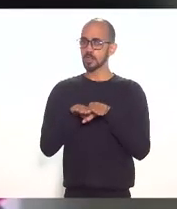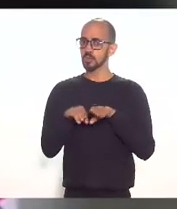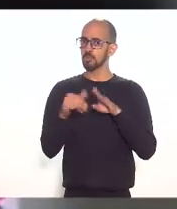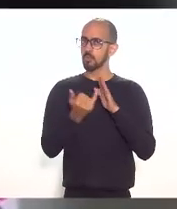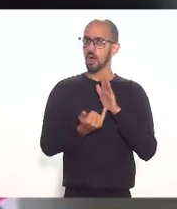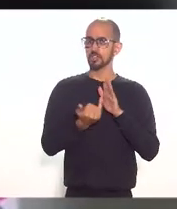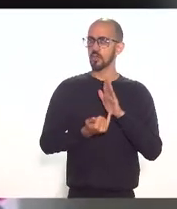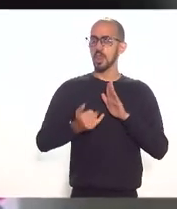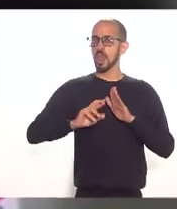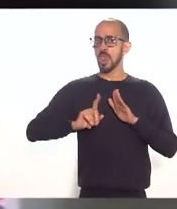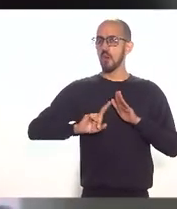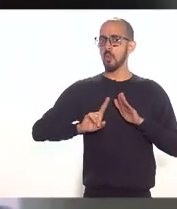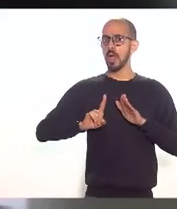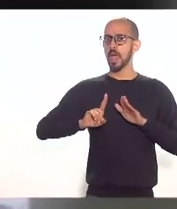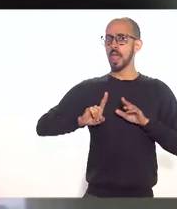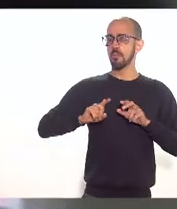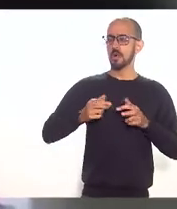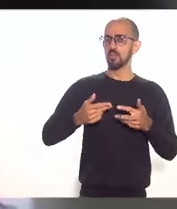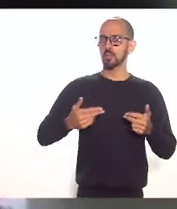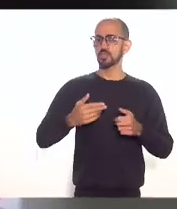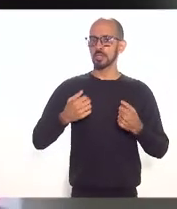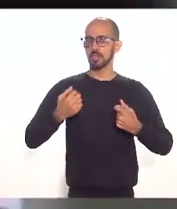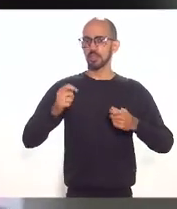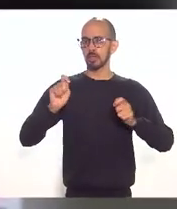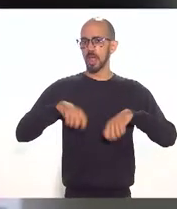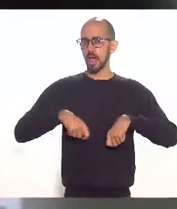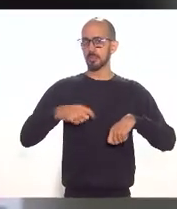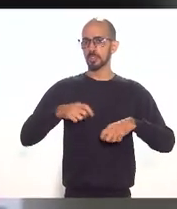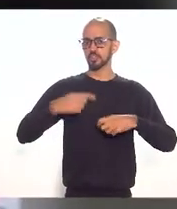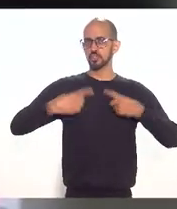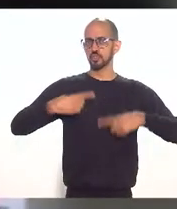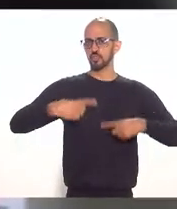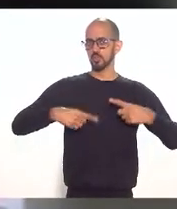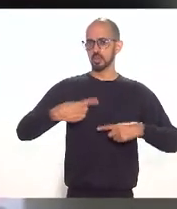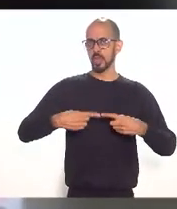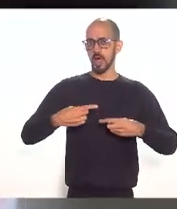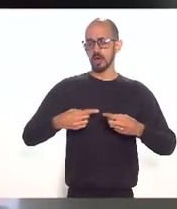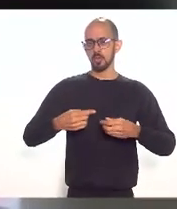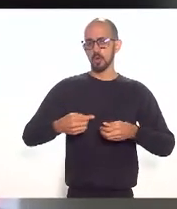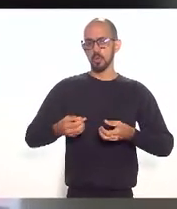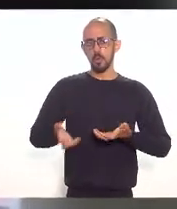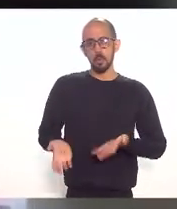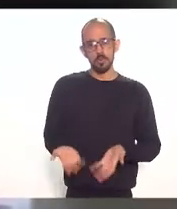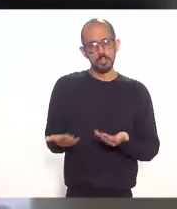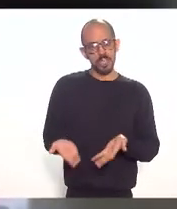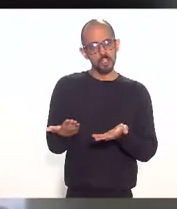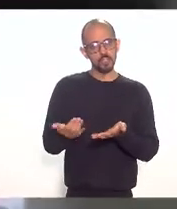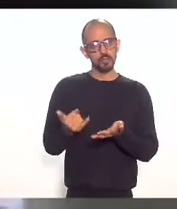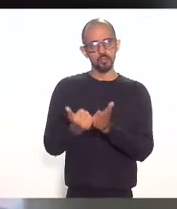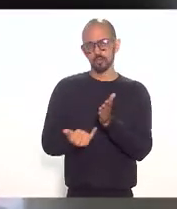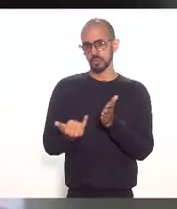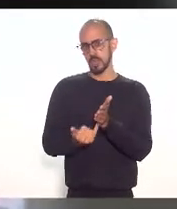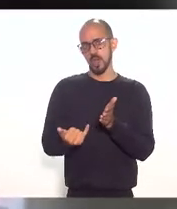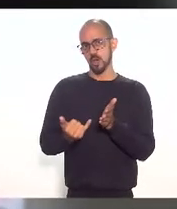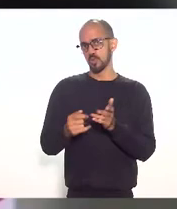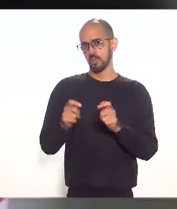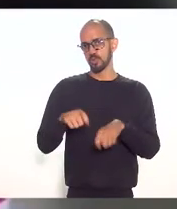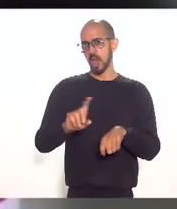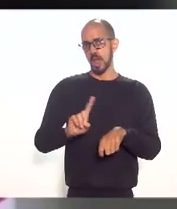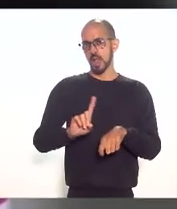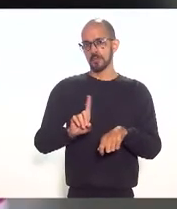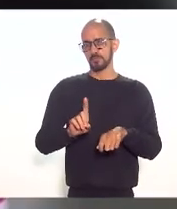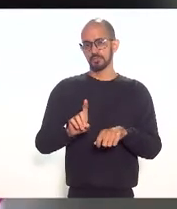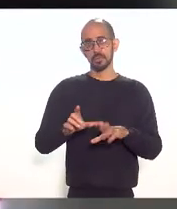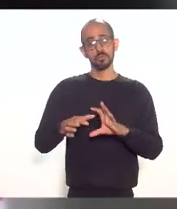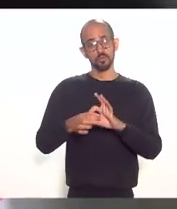questão que deva ser levantada no âmbito de um benefício fiscal e um benefício fiscal vinculado a uma política